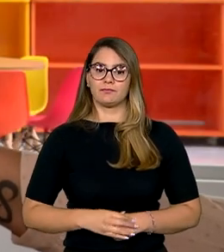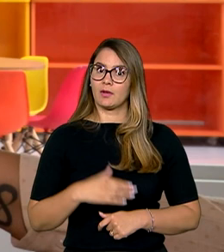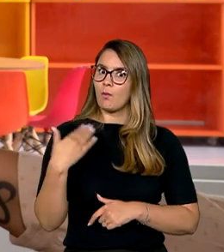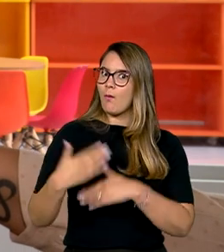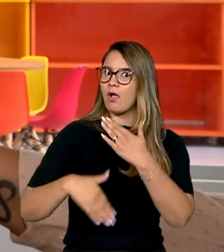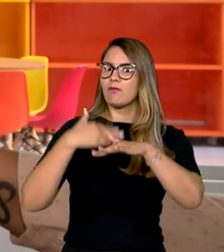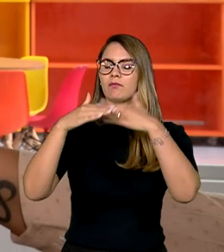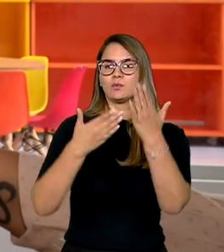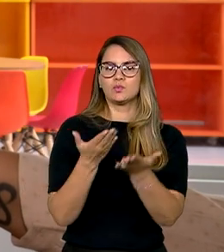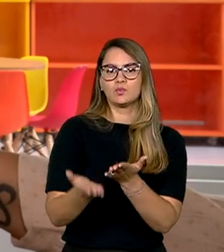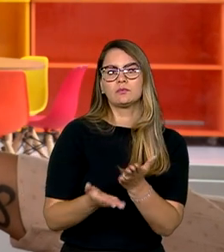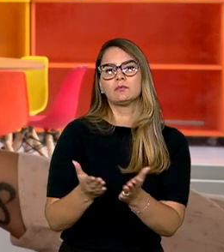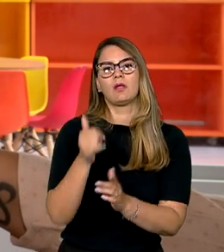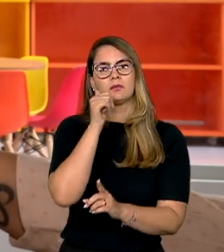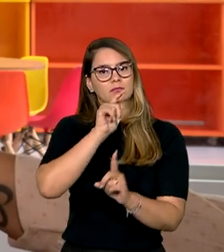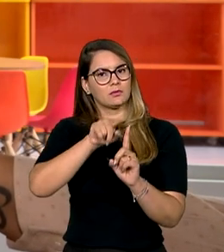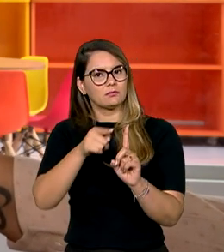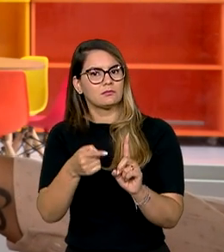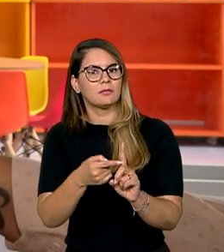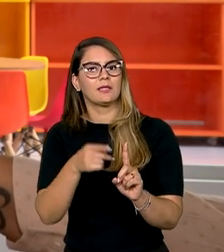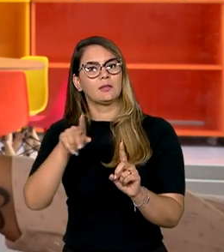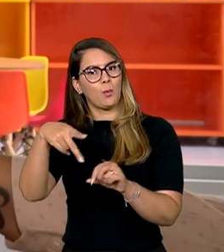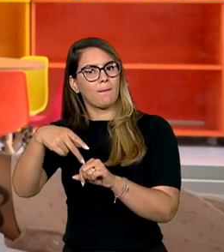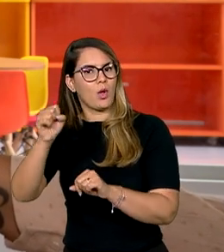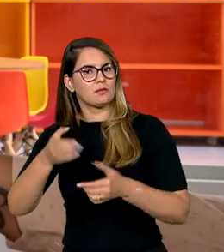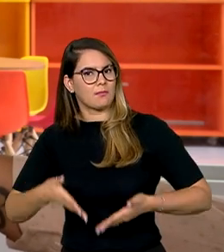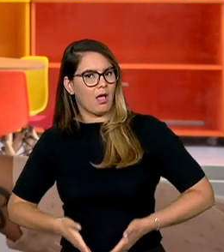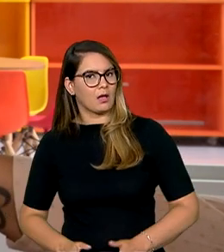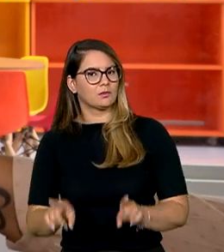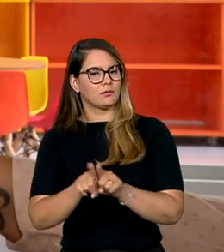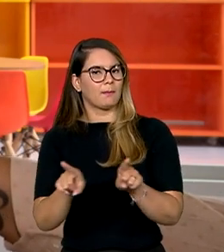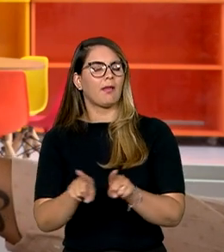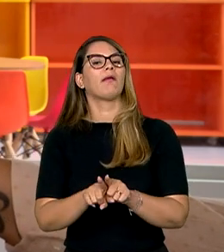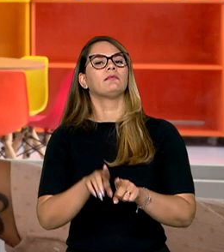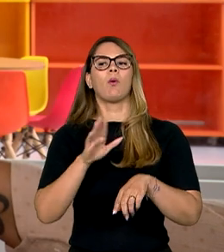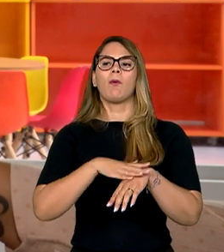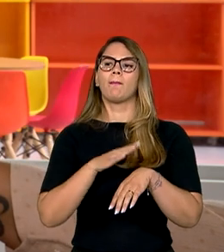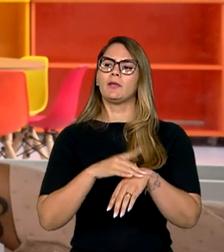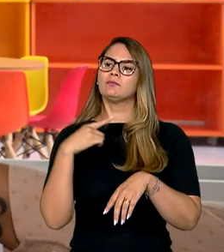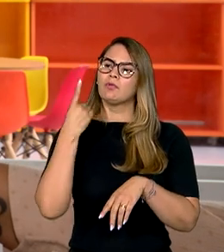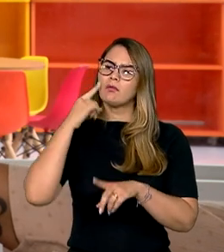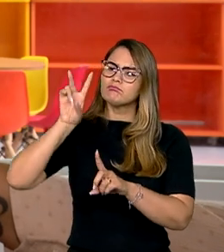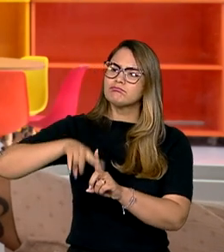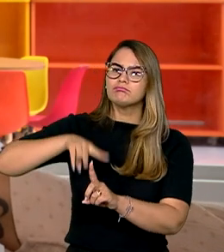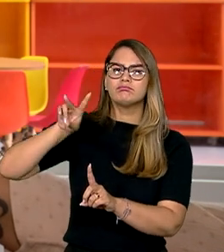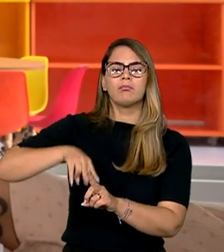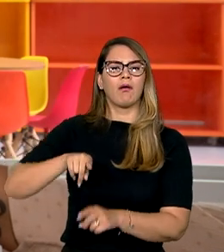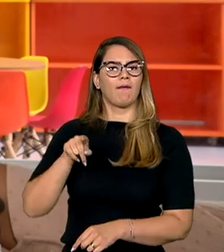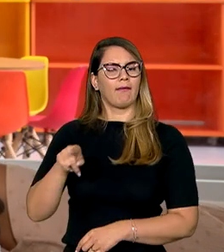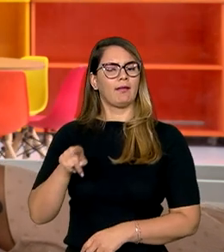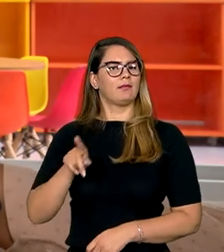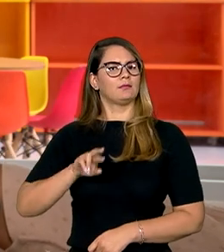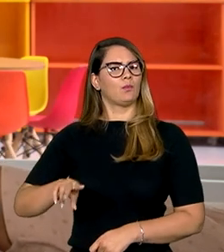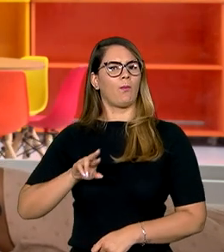grande no cuidado às gestantes e às puérperas. A gente tem um momento em a gente está reconhecendo que não